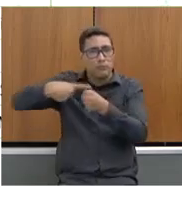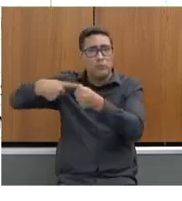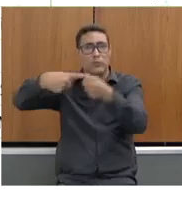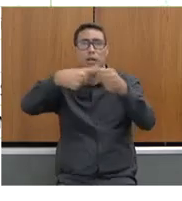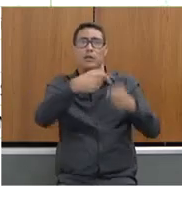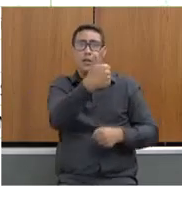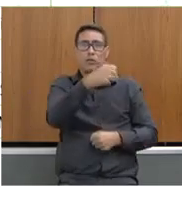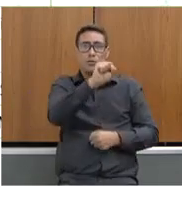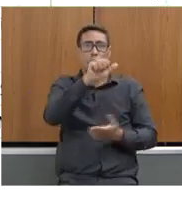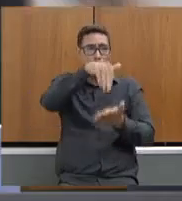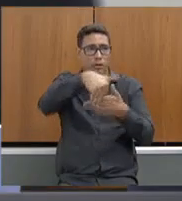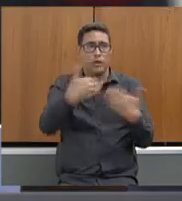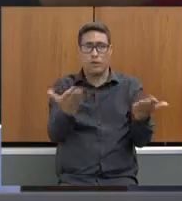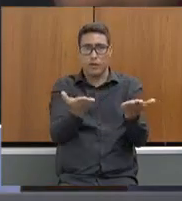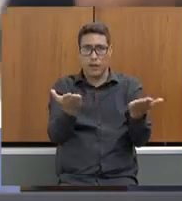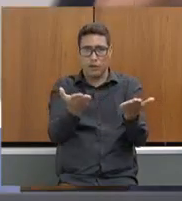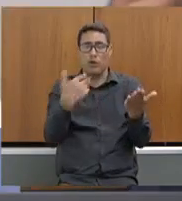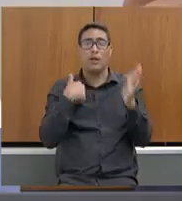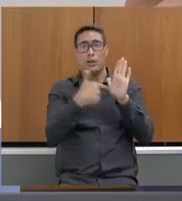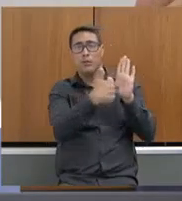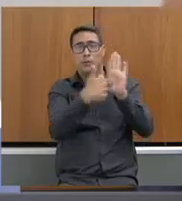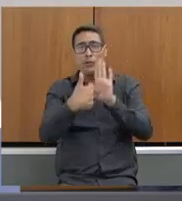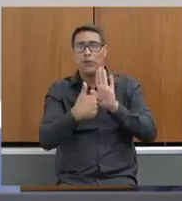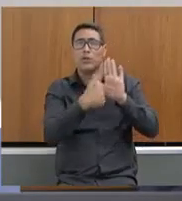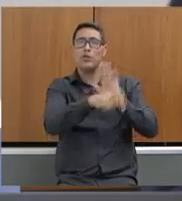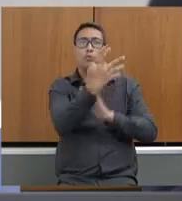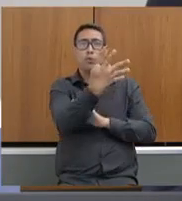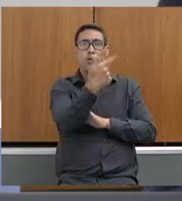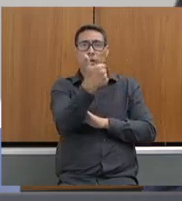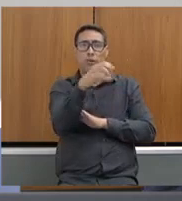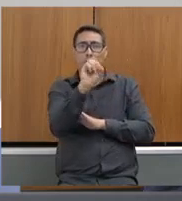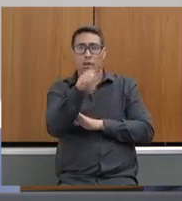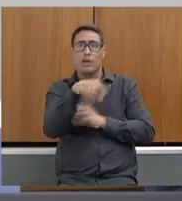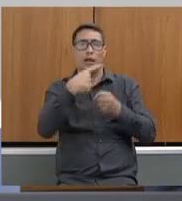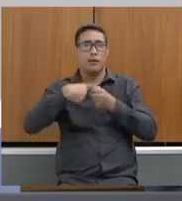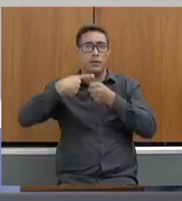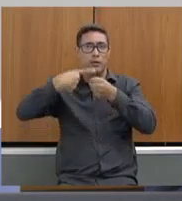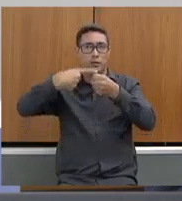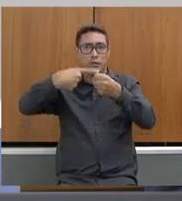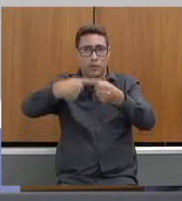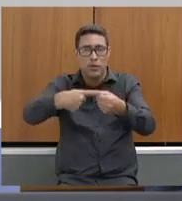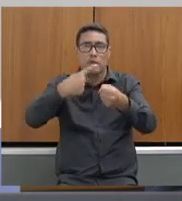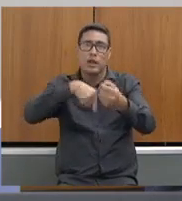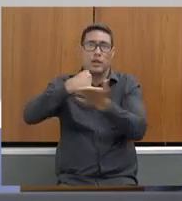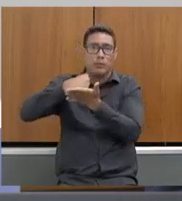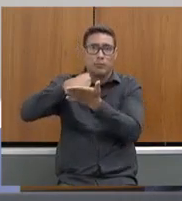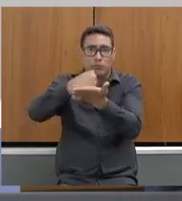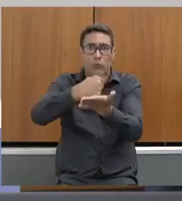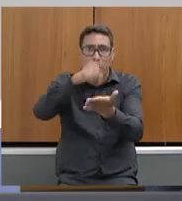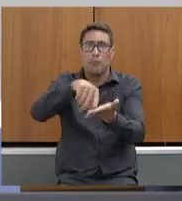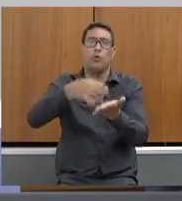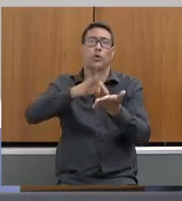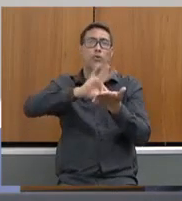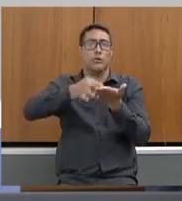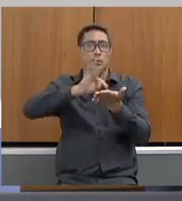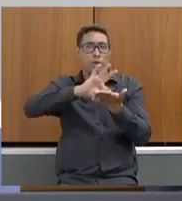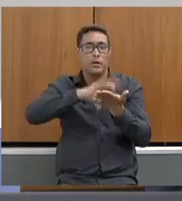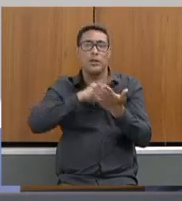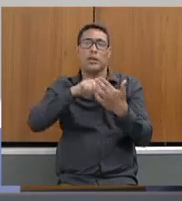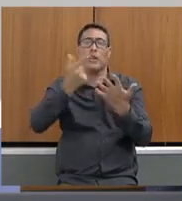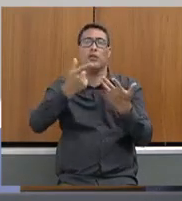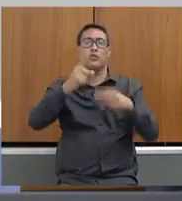andamento no total, abrangendo 410 municípios para apoio técnico na gestão de resíduos sólidos